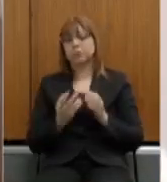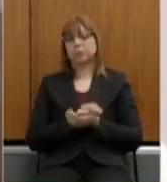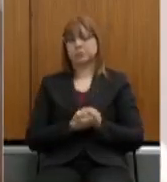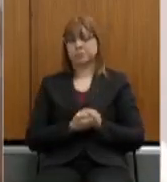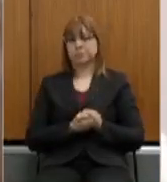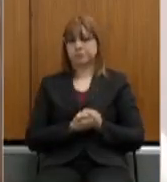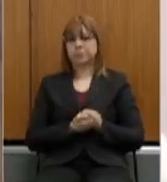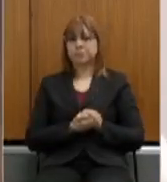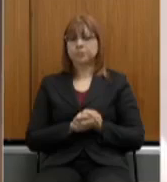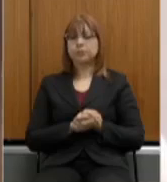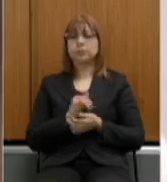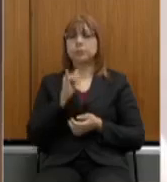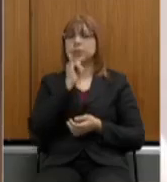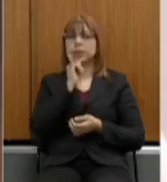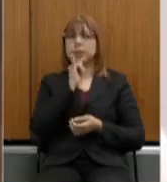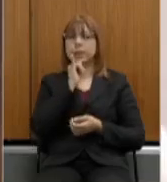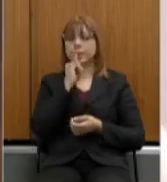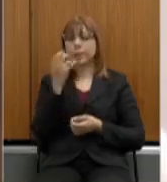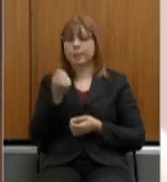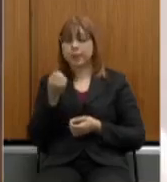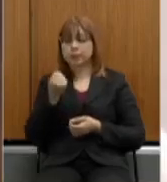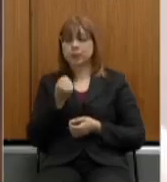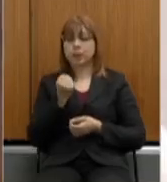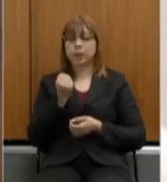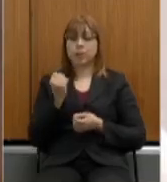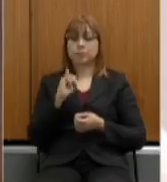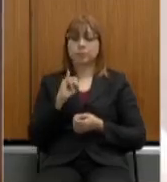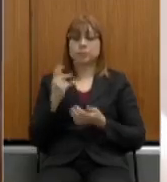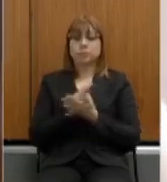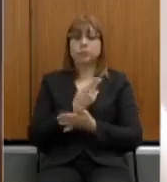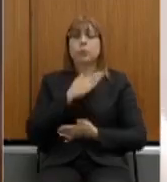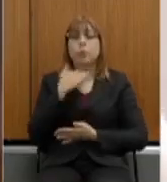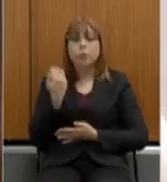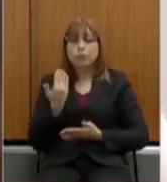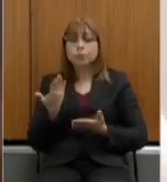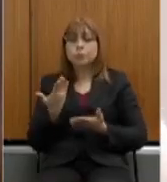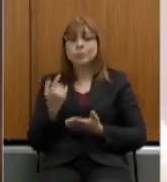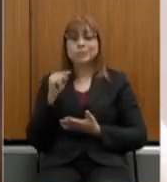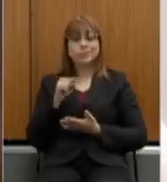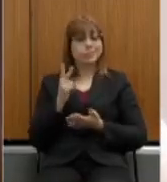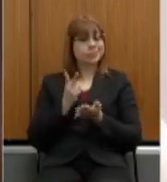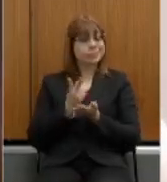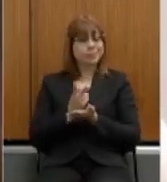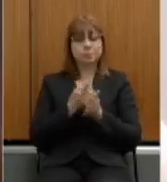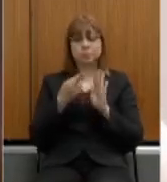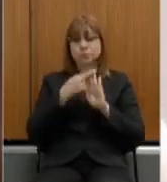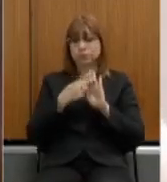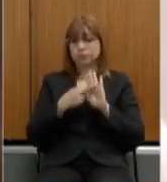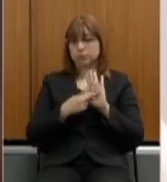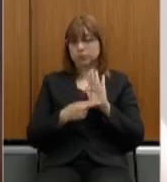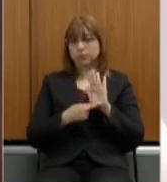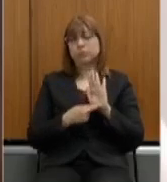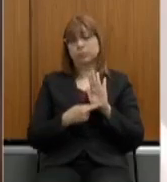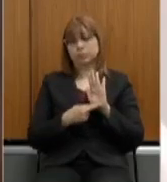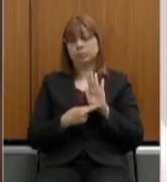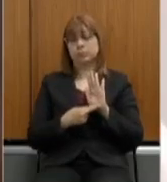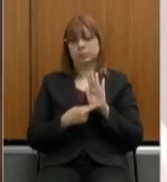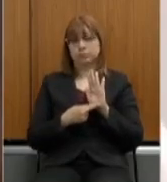Por exemplo, pensão por morte, certo? Pensão por morte sempre foi um regulamento sujeito à